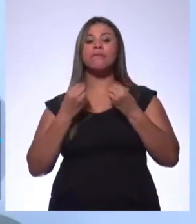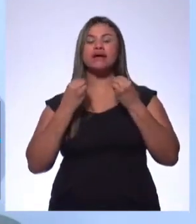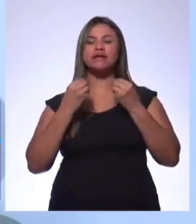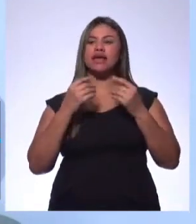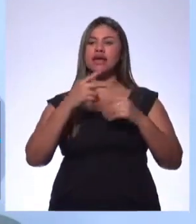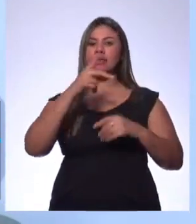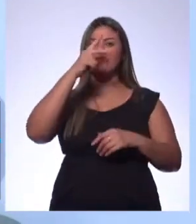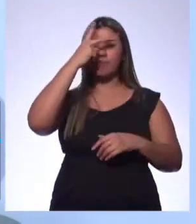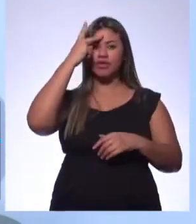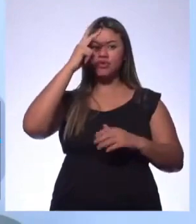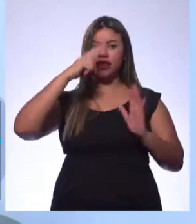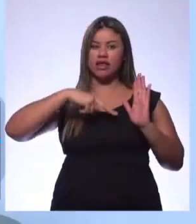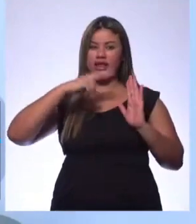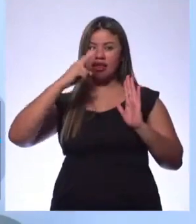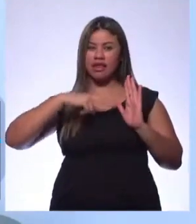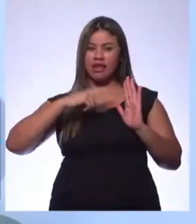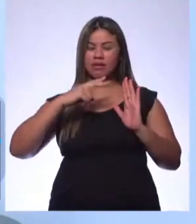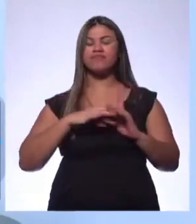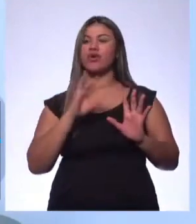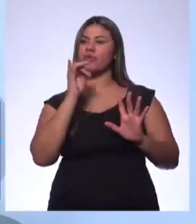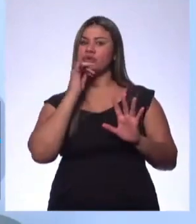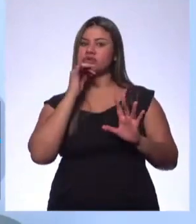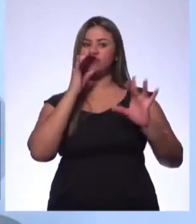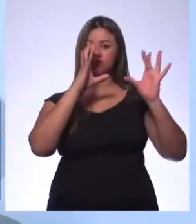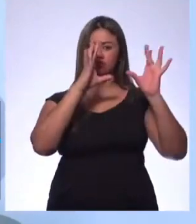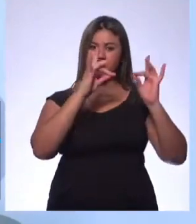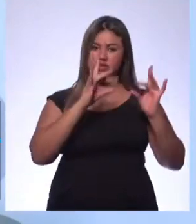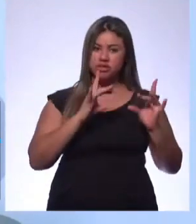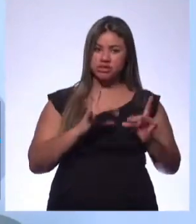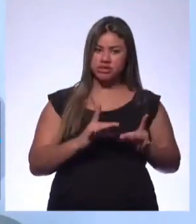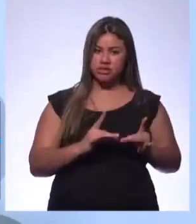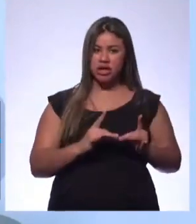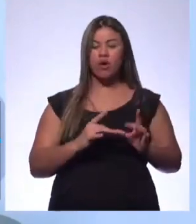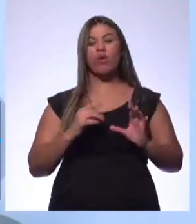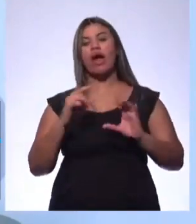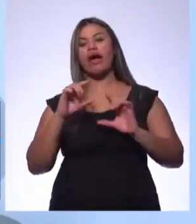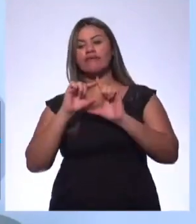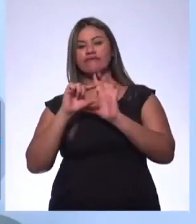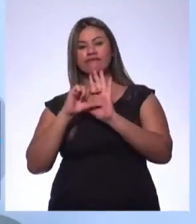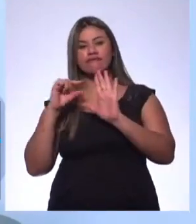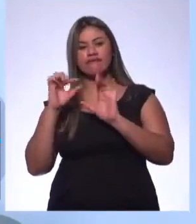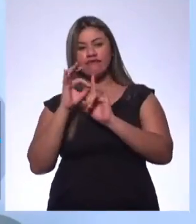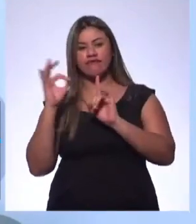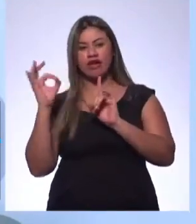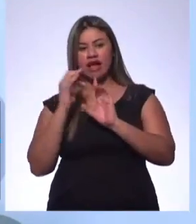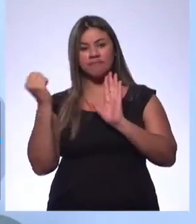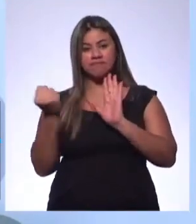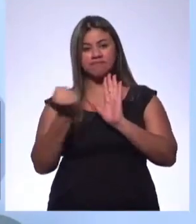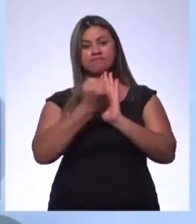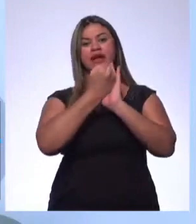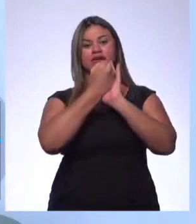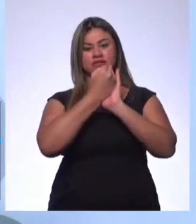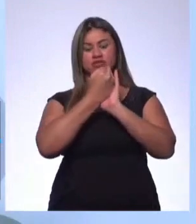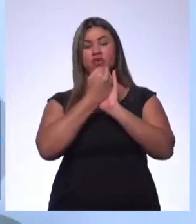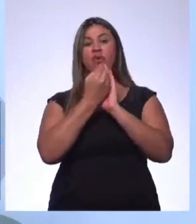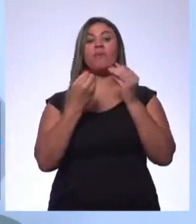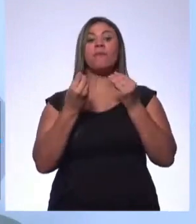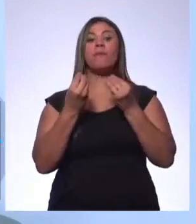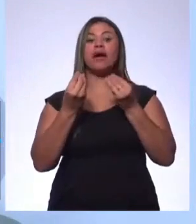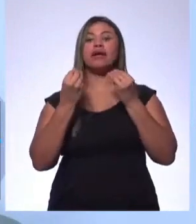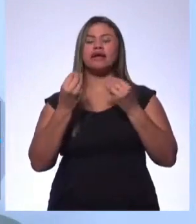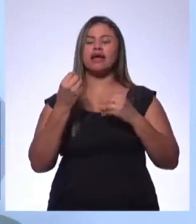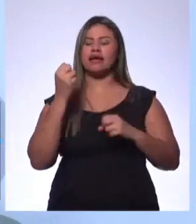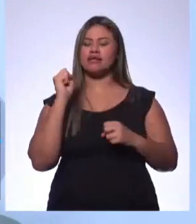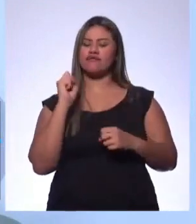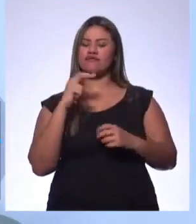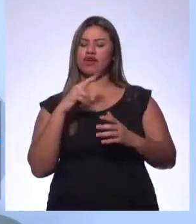essa obra. Então, além da descrição, eu coloco alguns trechos ali que vão marcar, que vão chamar a atenção do leitor, para que ele tenha um contato ali com o